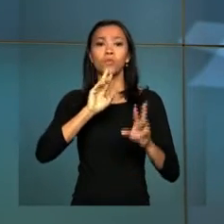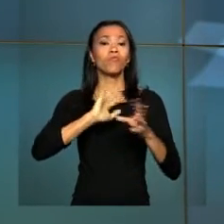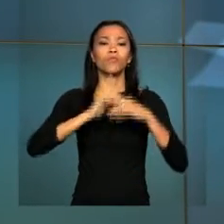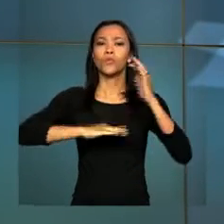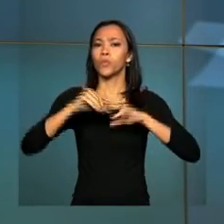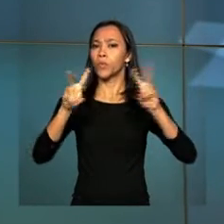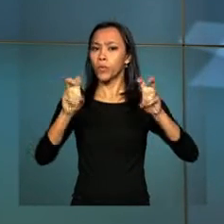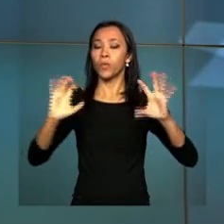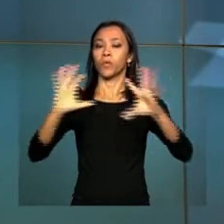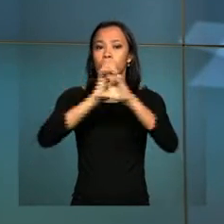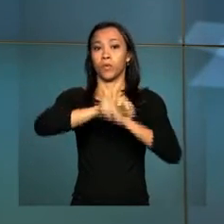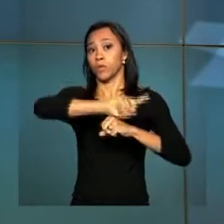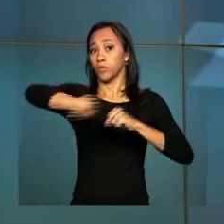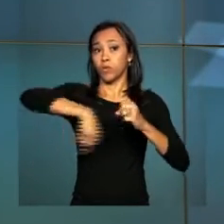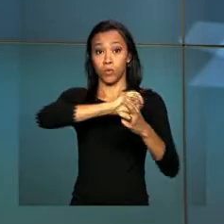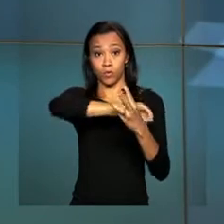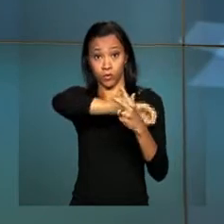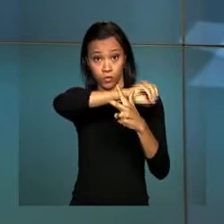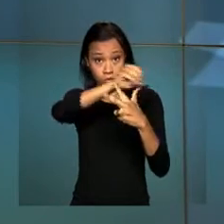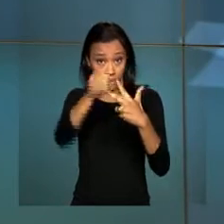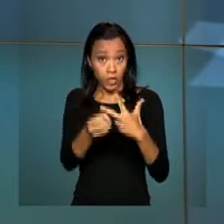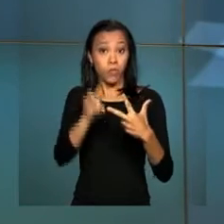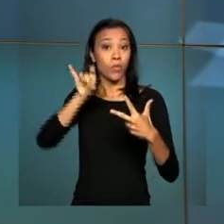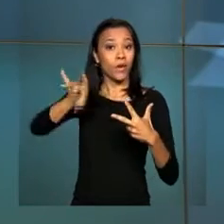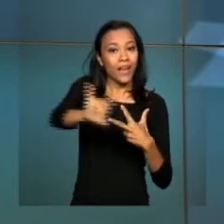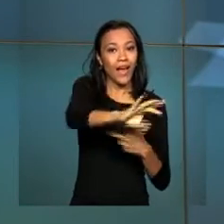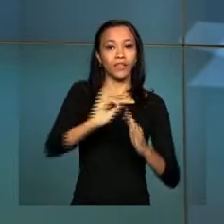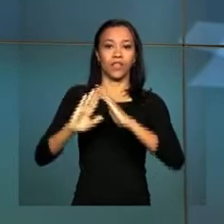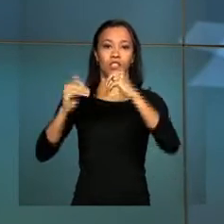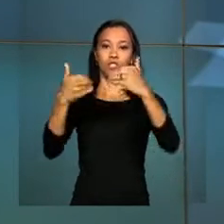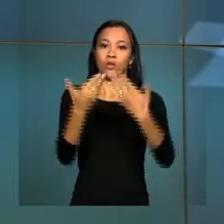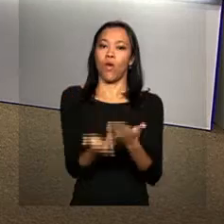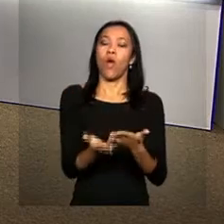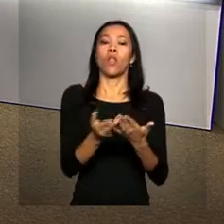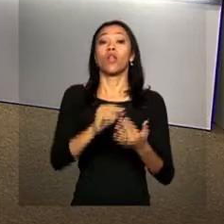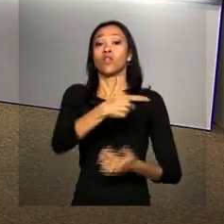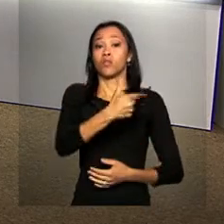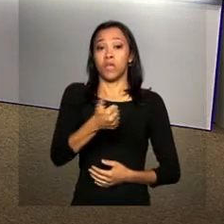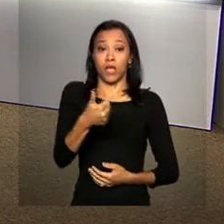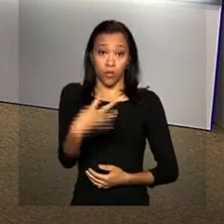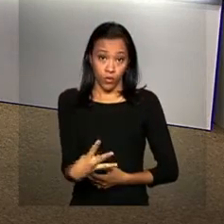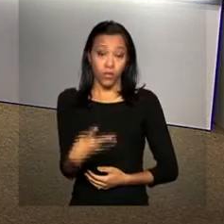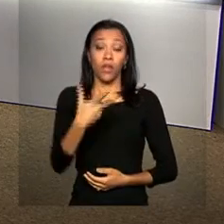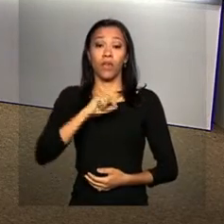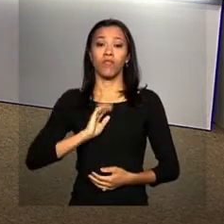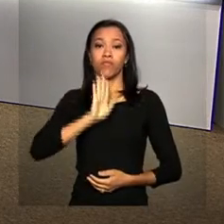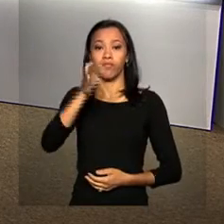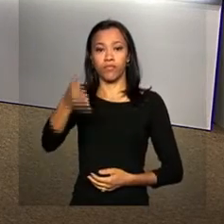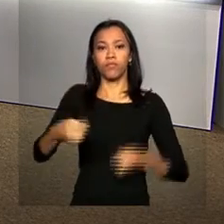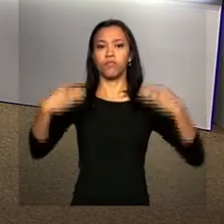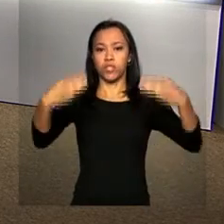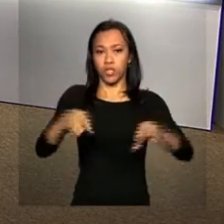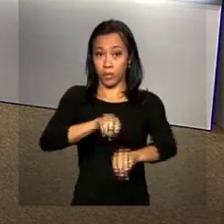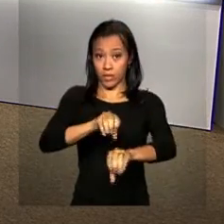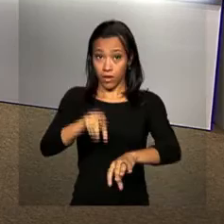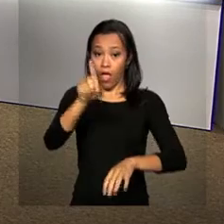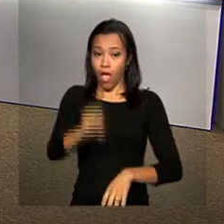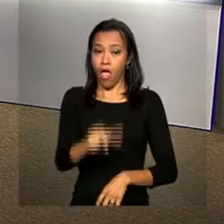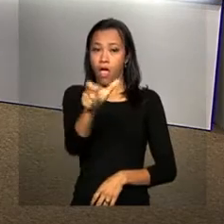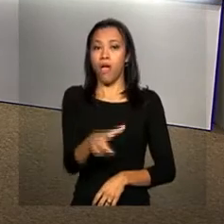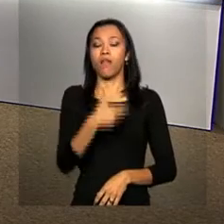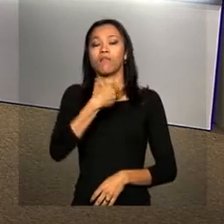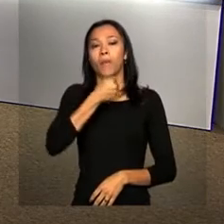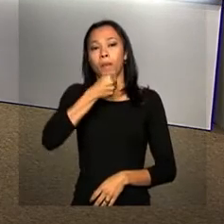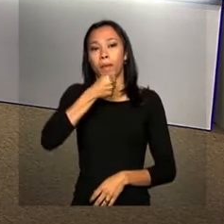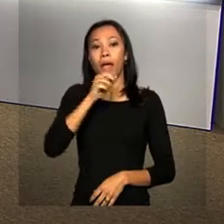do Exame Nacional do Ensino Médio por Escola 2014. Quem está no Ministério da Educação é a repórter Ana Gabriela